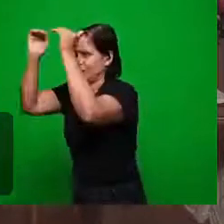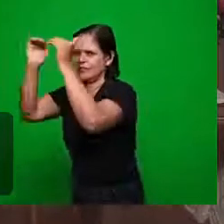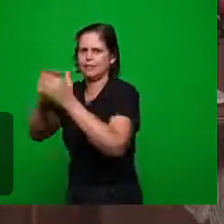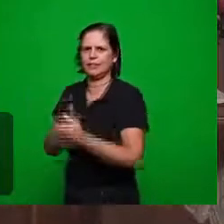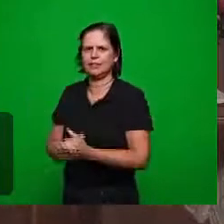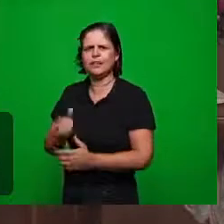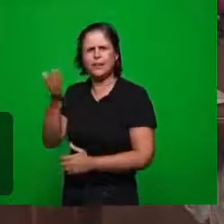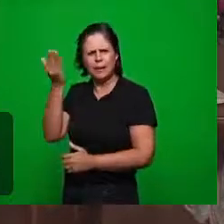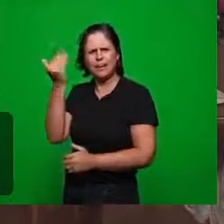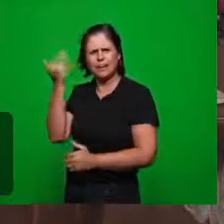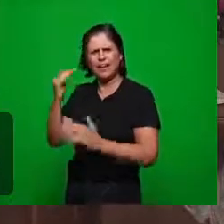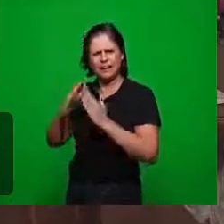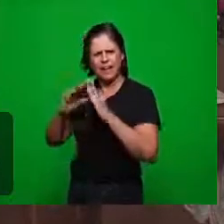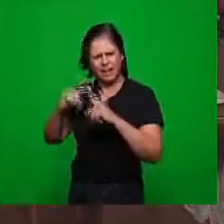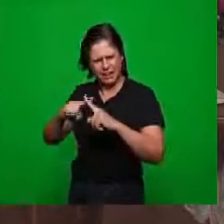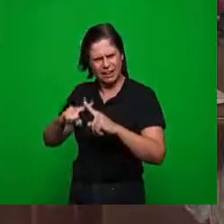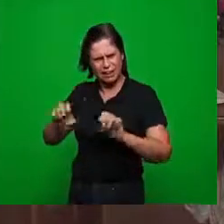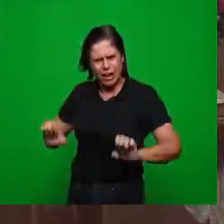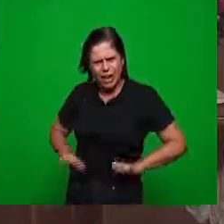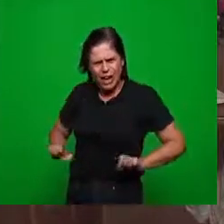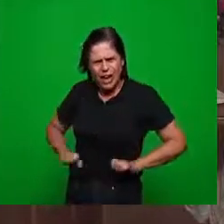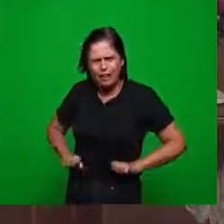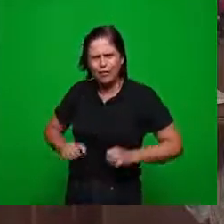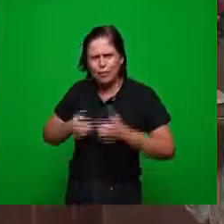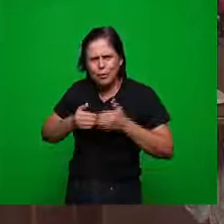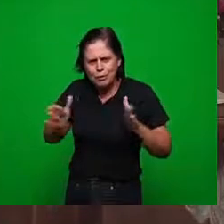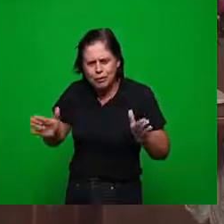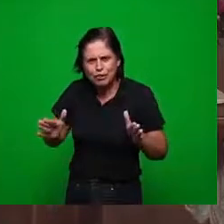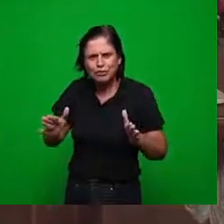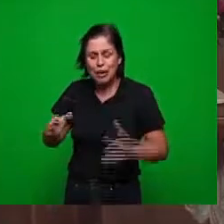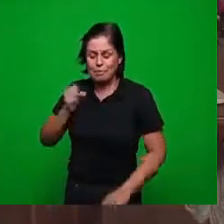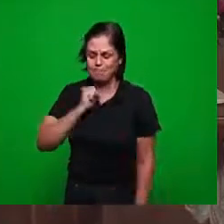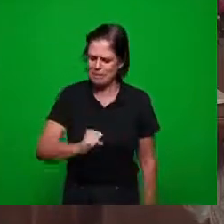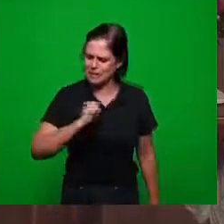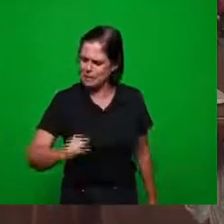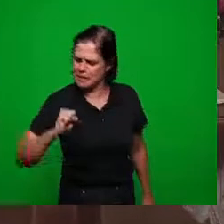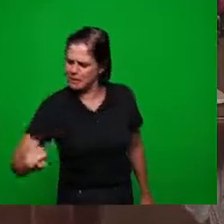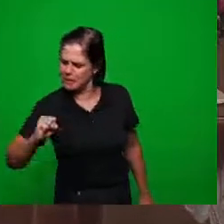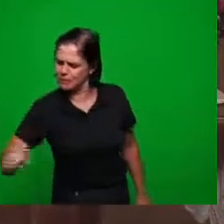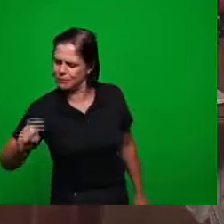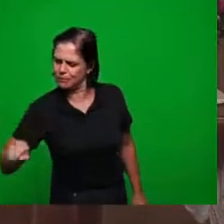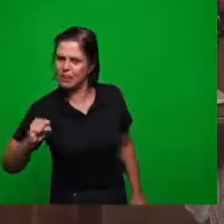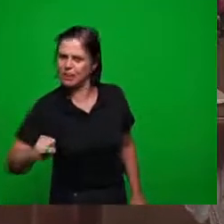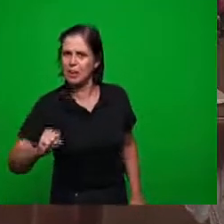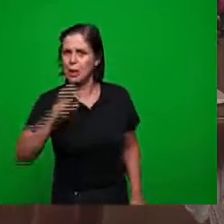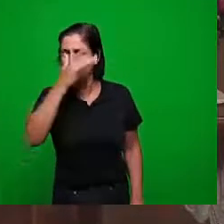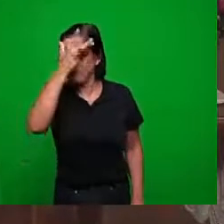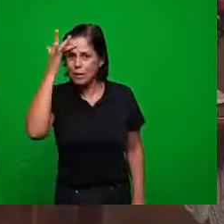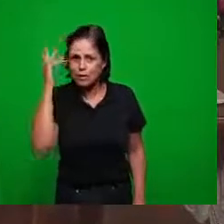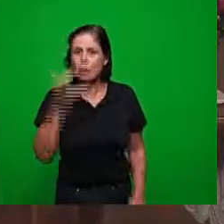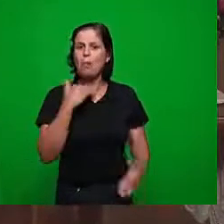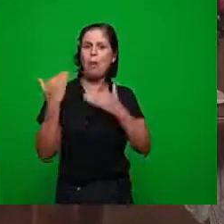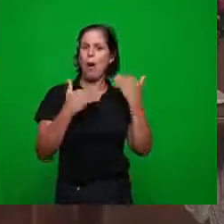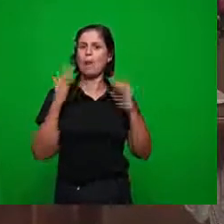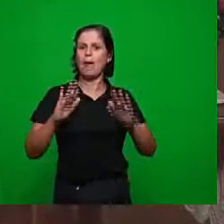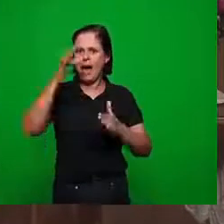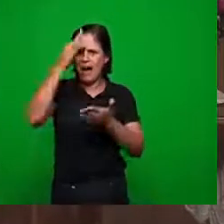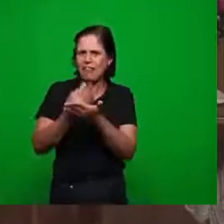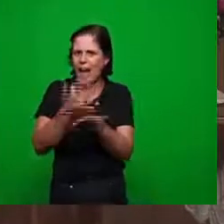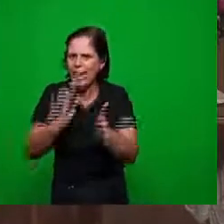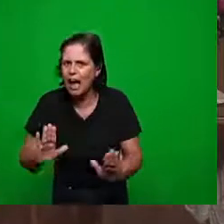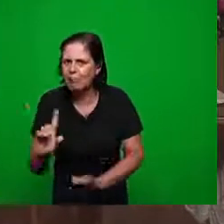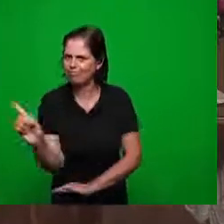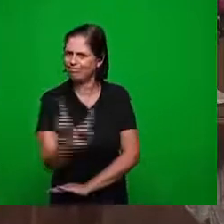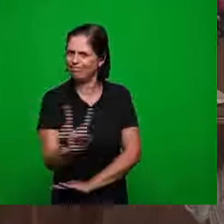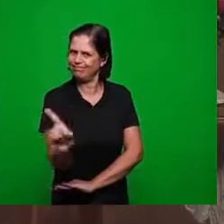igreja primitiva morriam os cristãos mas a fé não morria outros continuavam indo para a boca dos leões para as cruz para as